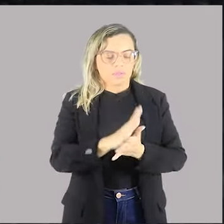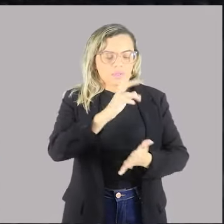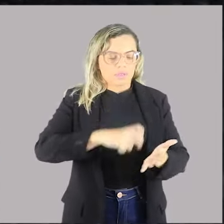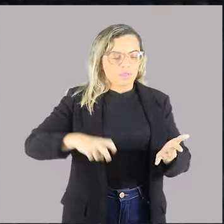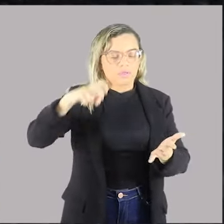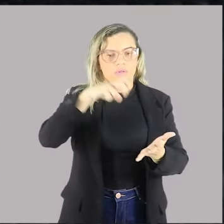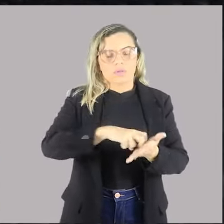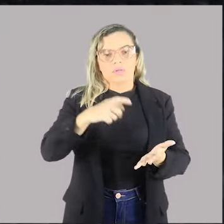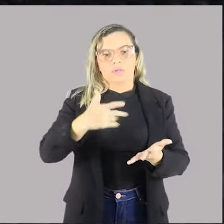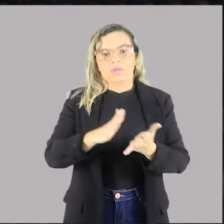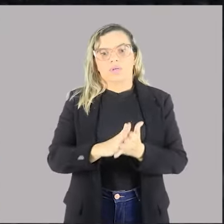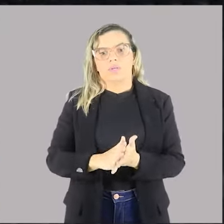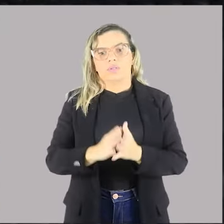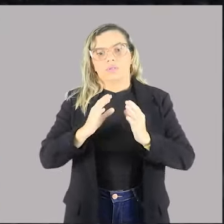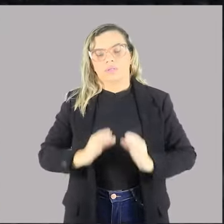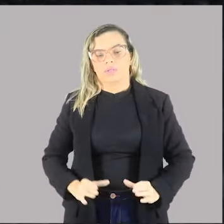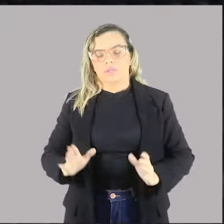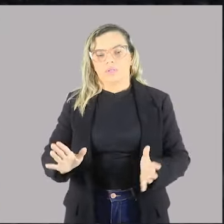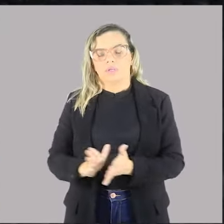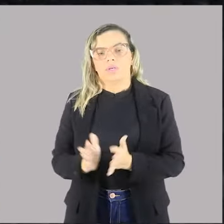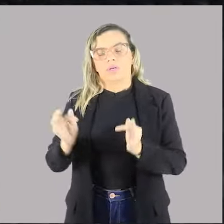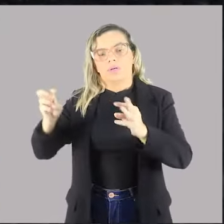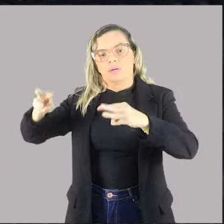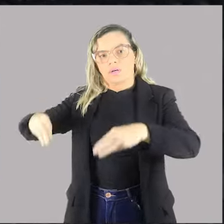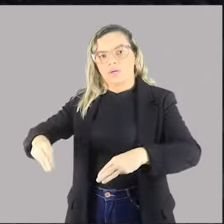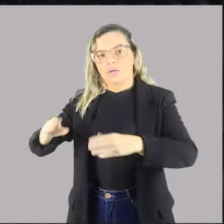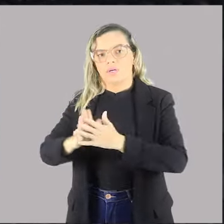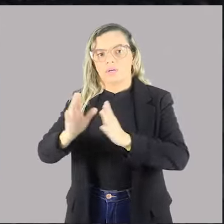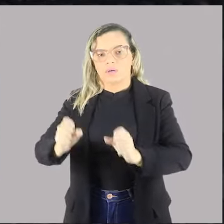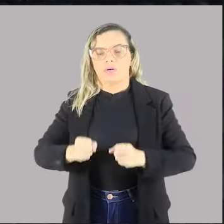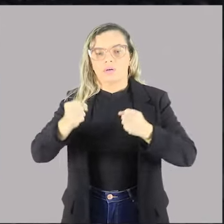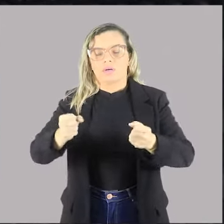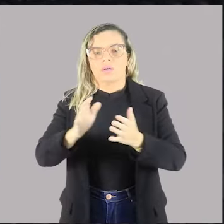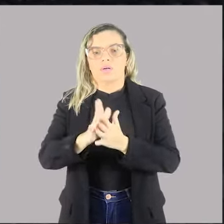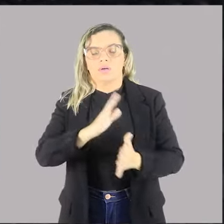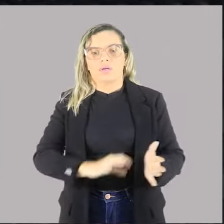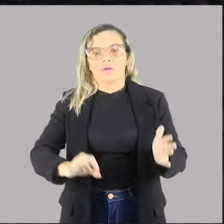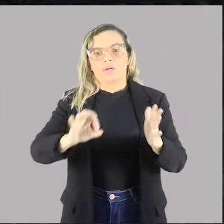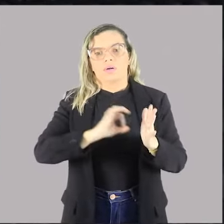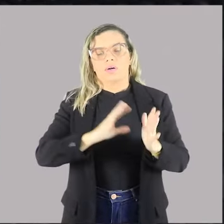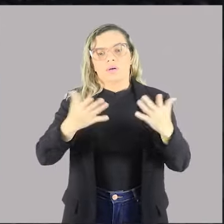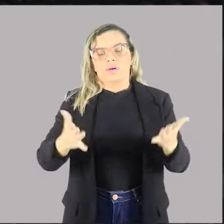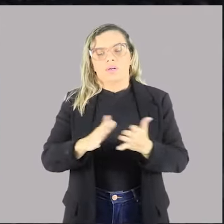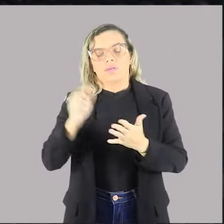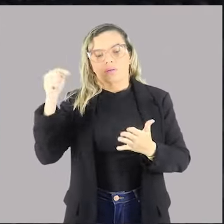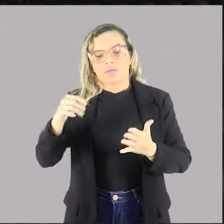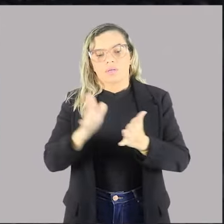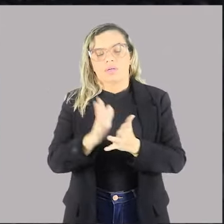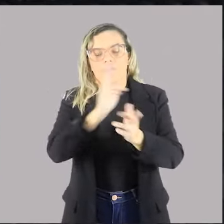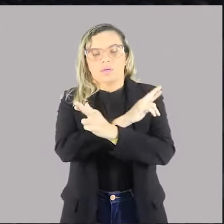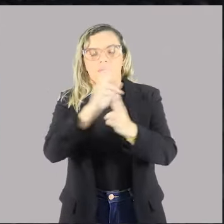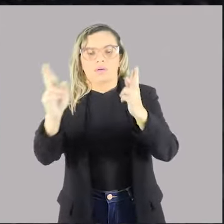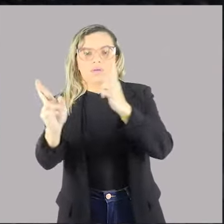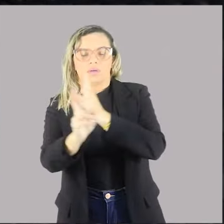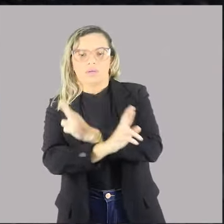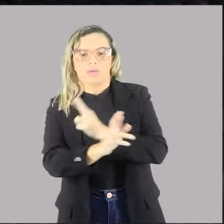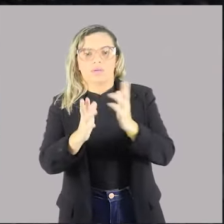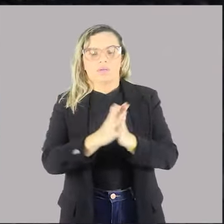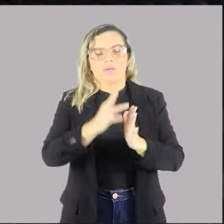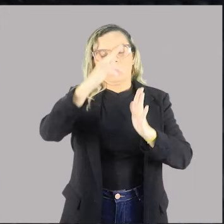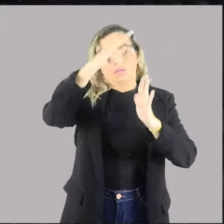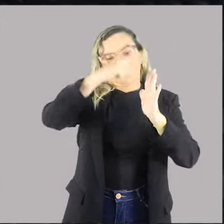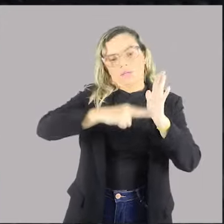por último, trabalharemos também o poder de polícia, que é o poder voltado para as